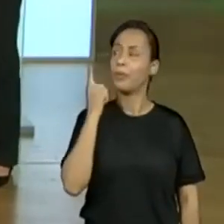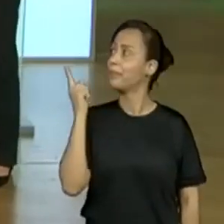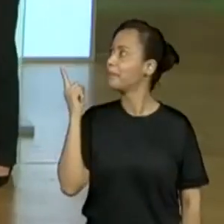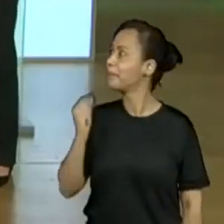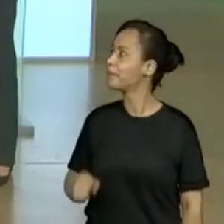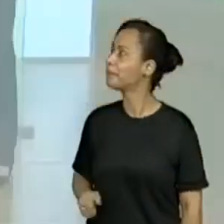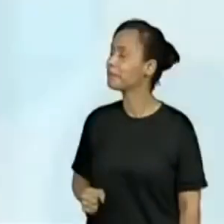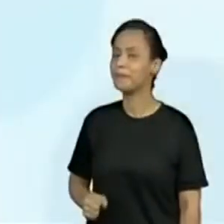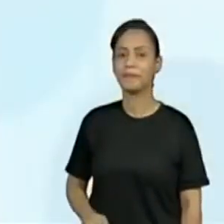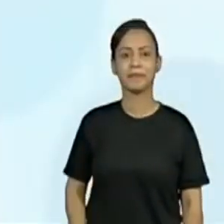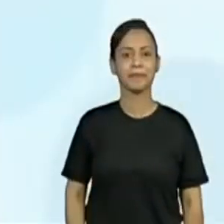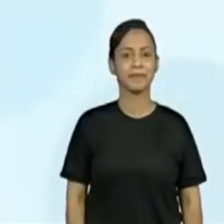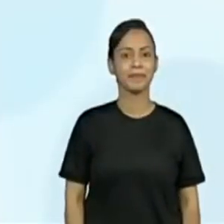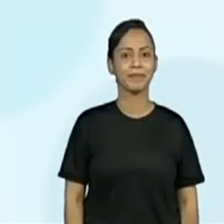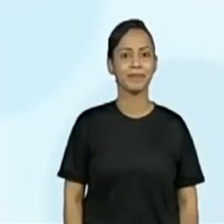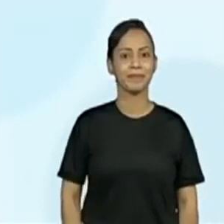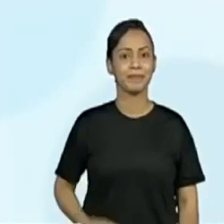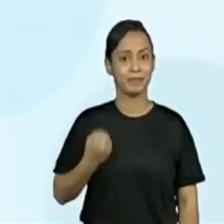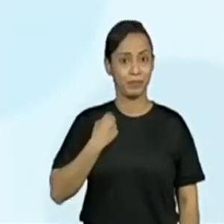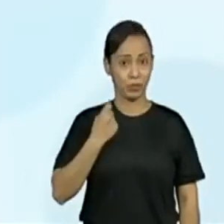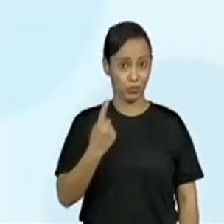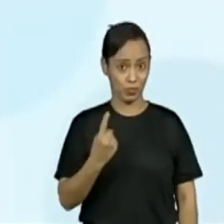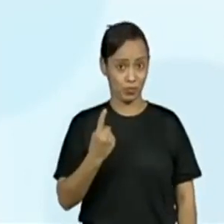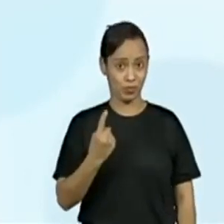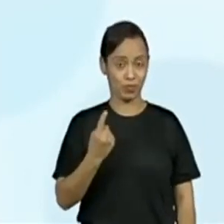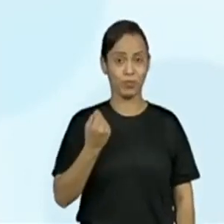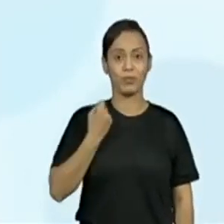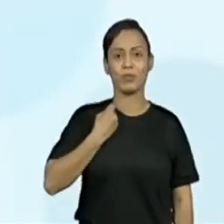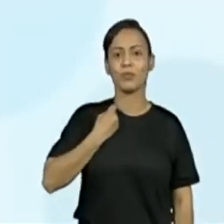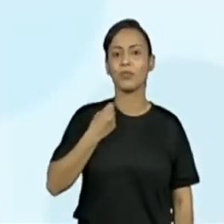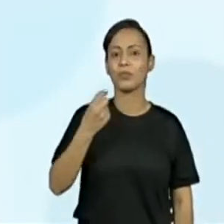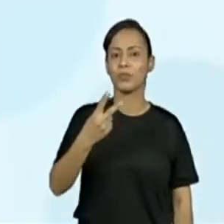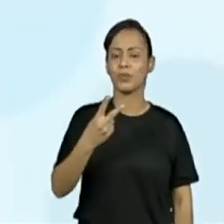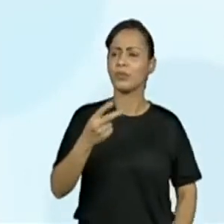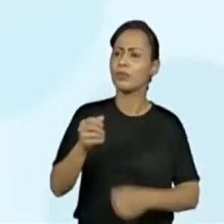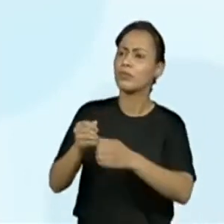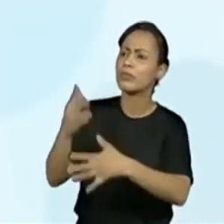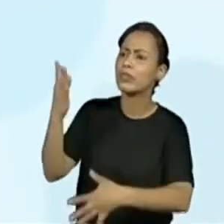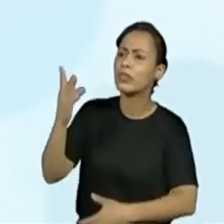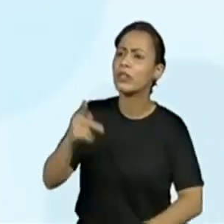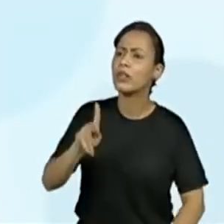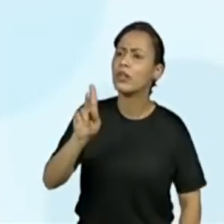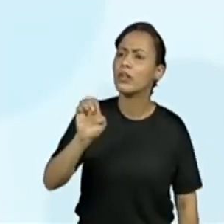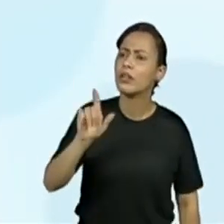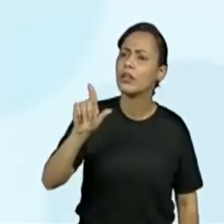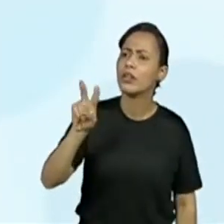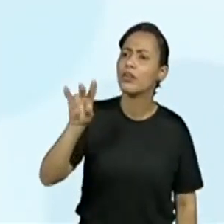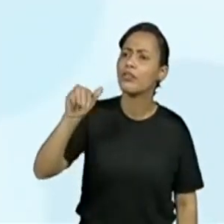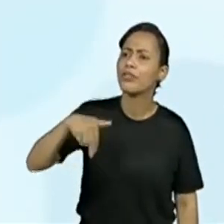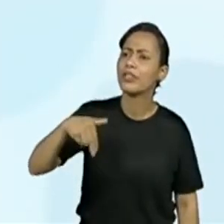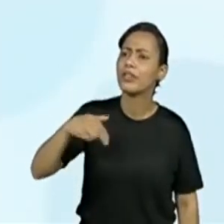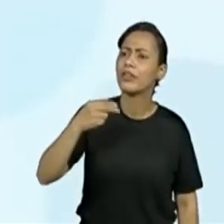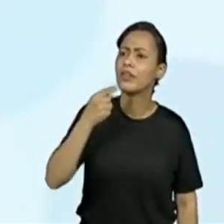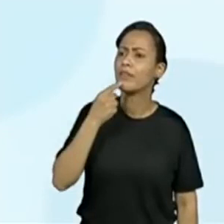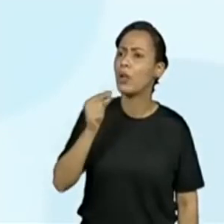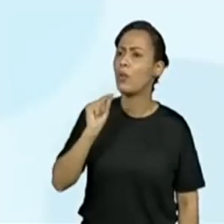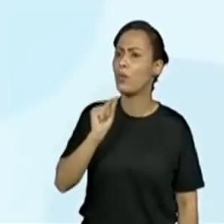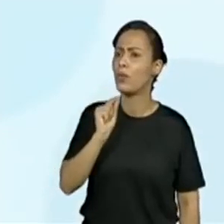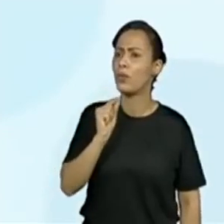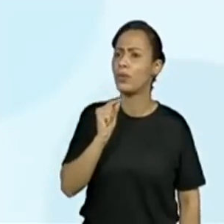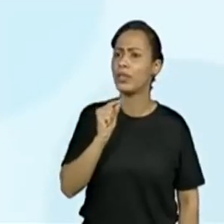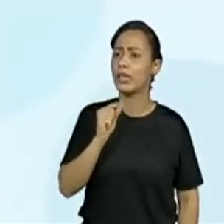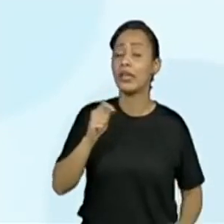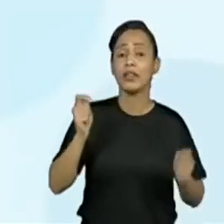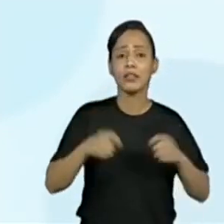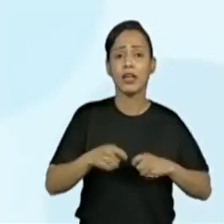vou mudar a tela. Professor, o aluno Kelvin, ele também falou que o jabuti ele se locomove andando e